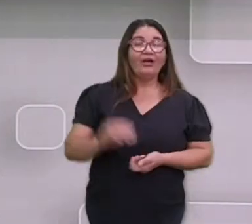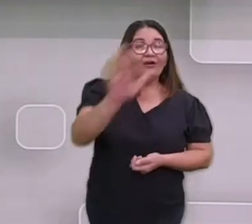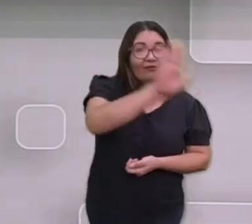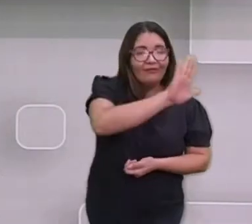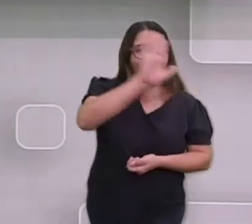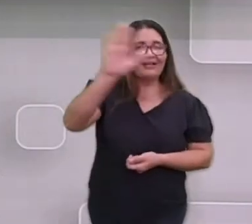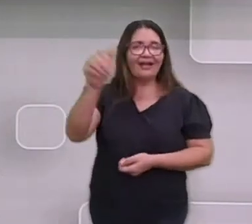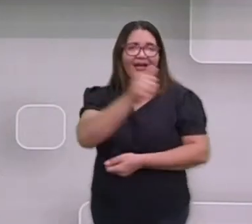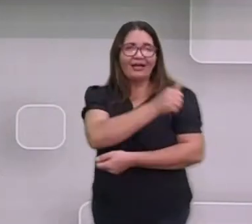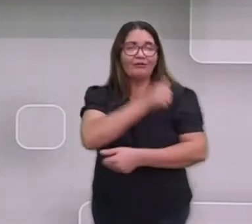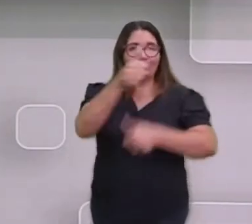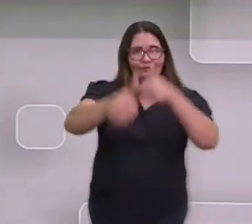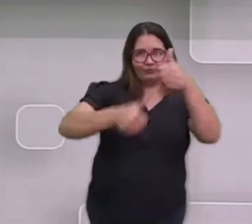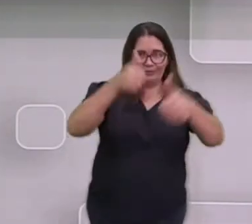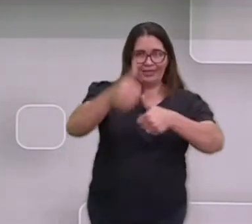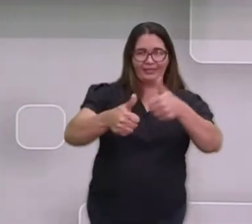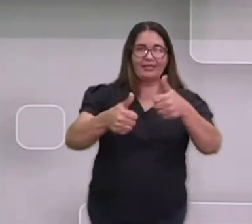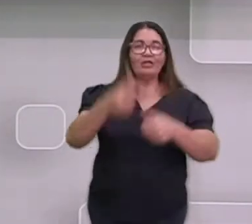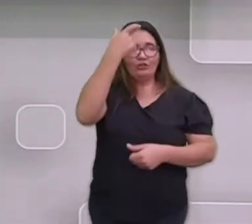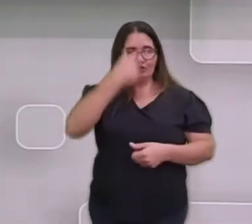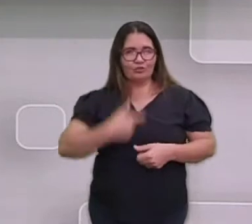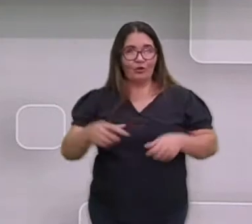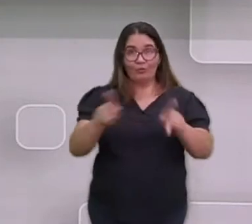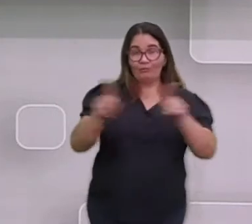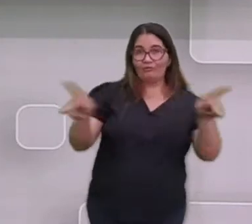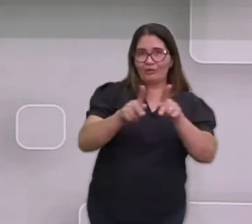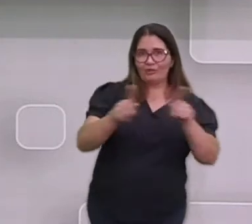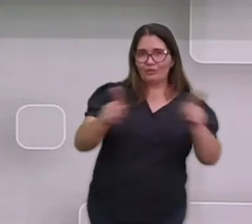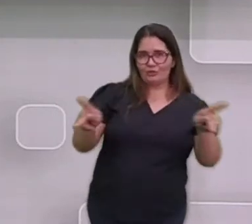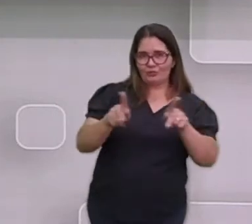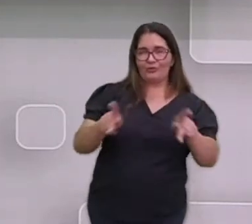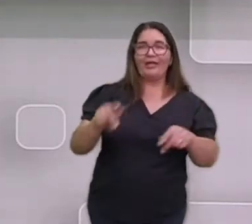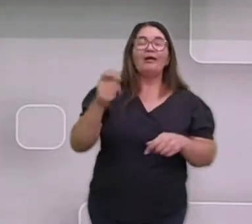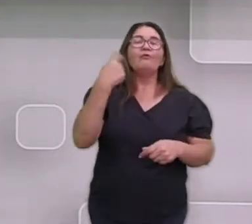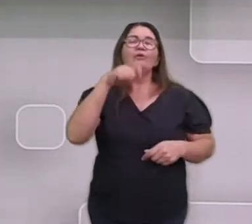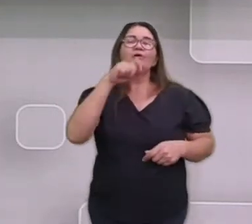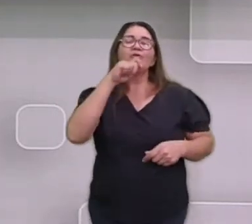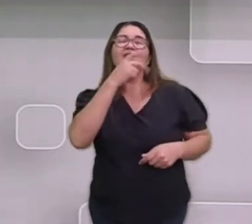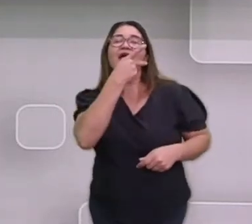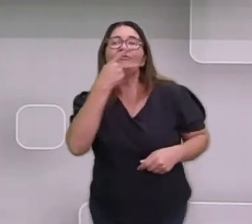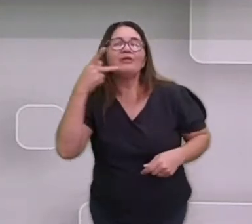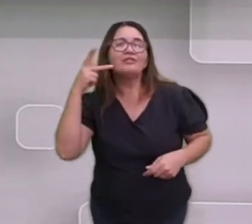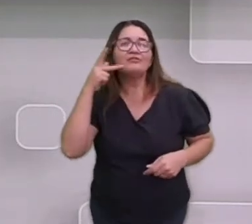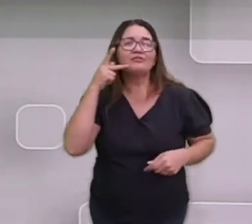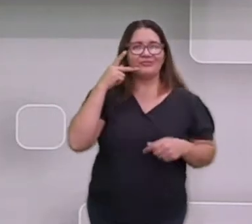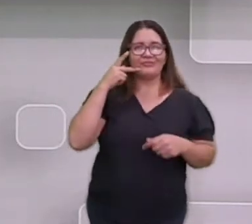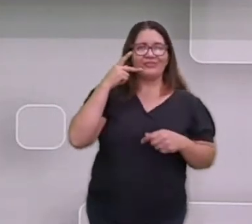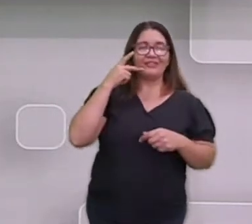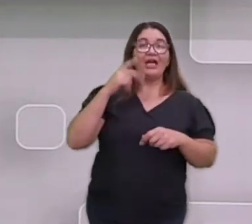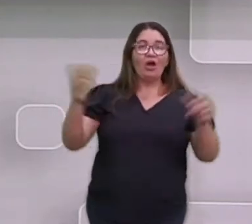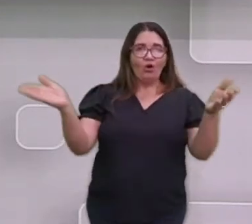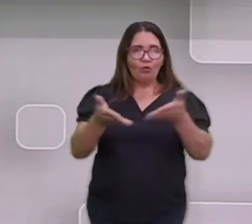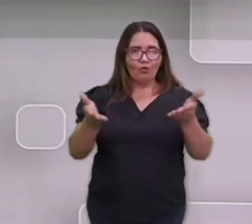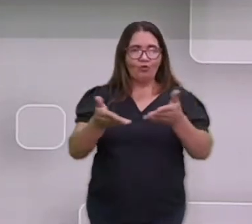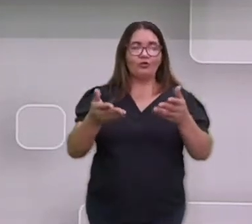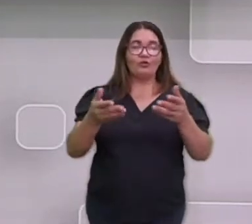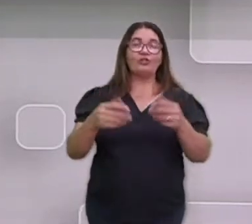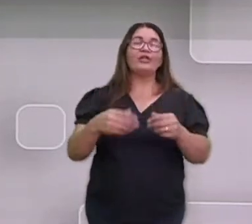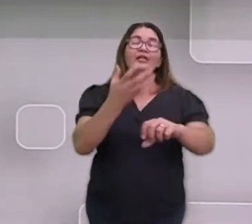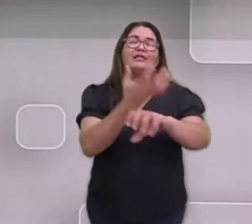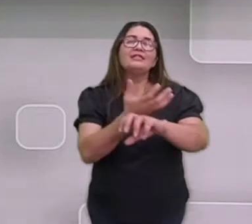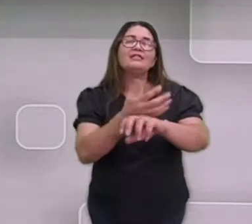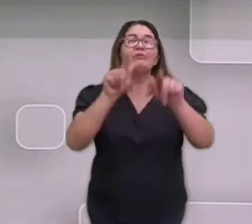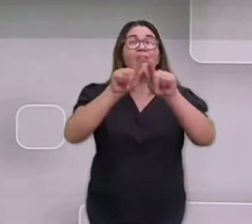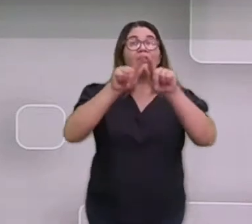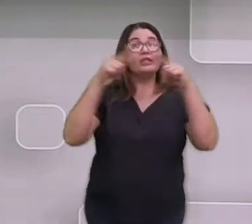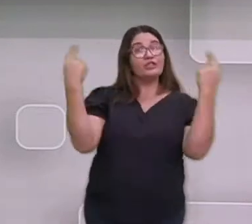Olá, sou a professora Patrícia da Educação de Jovens e Adultos e estamos aqui hoje para mais uma aula de Geografia. Na nossa aula de hoje